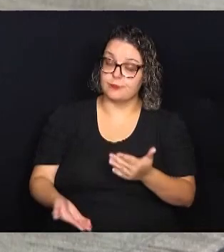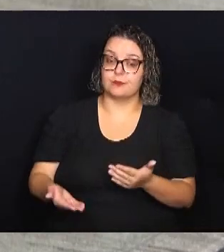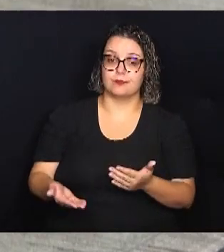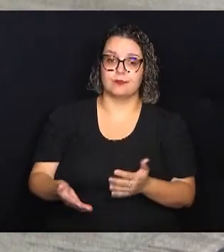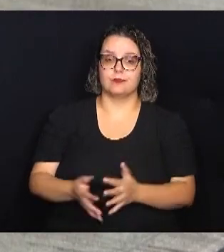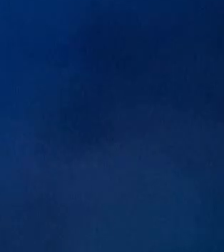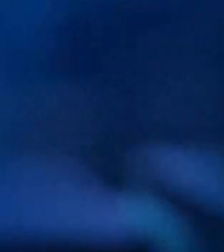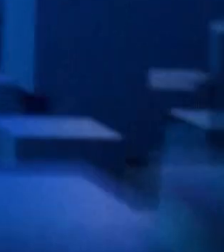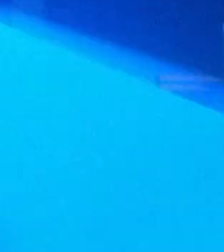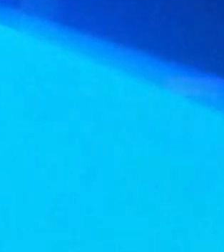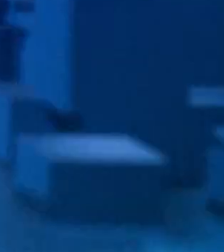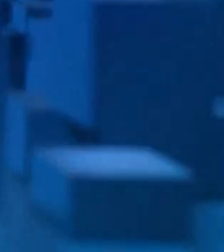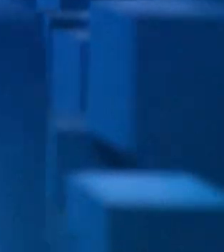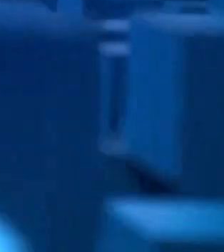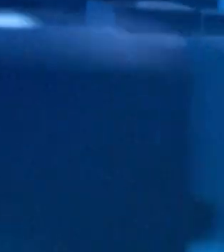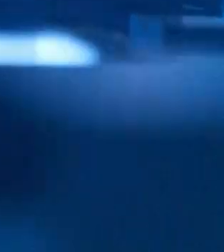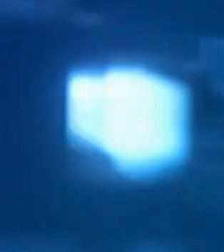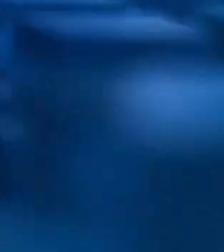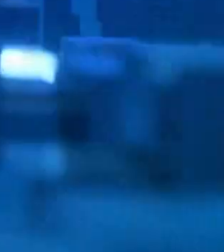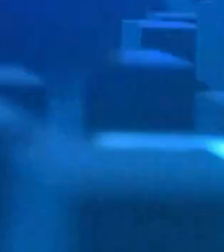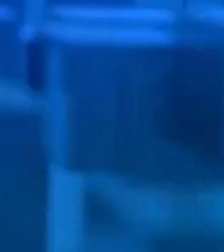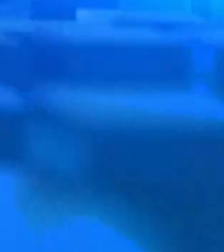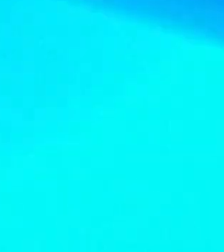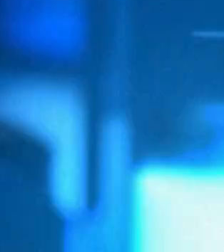nível de educação. Tchau,